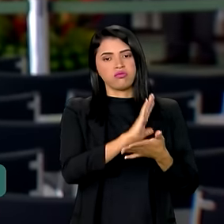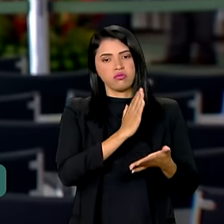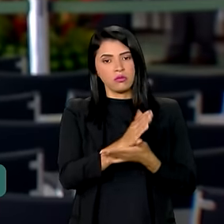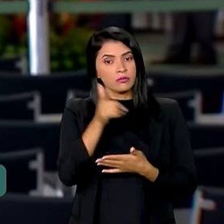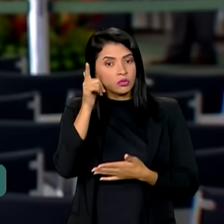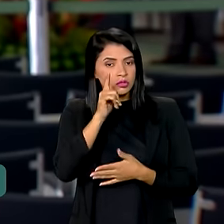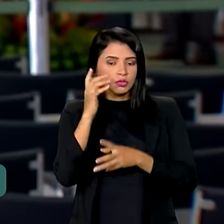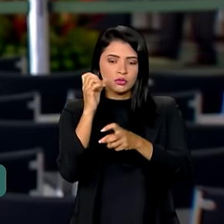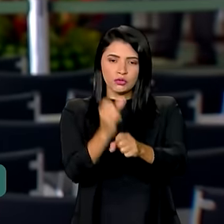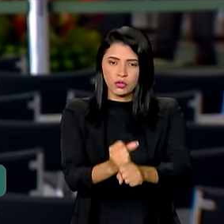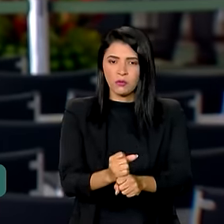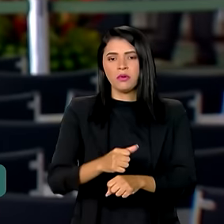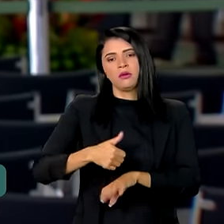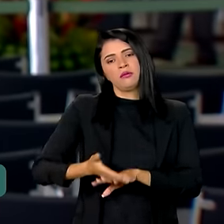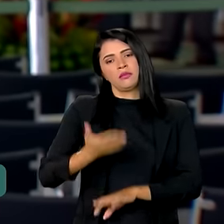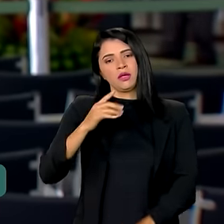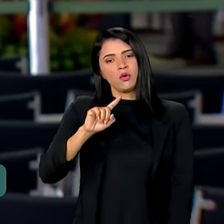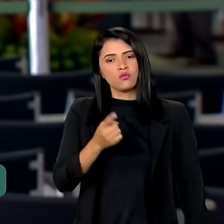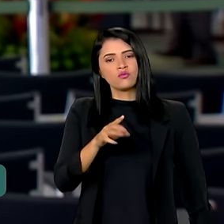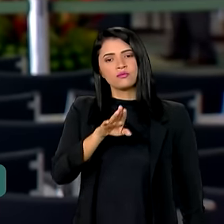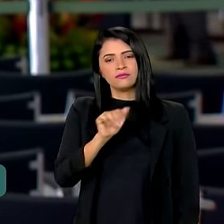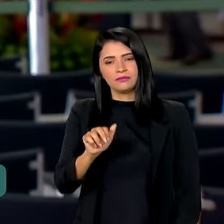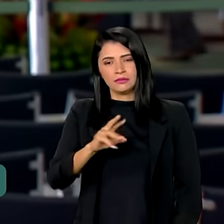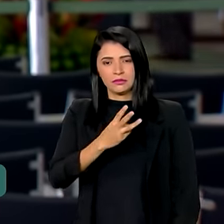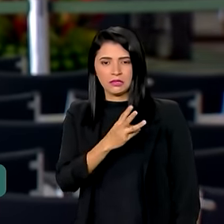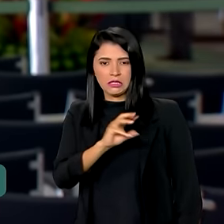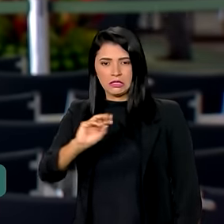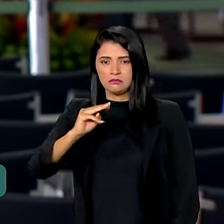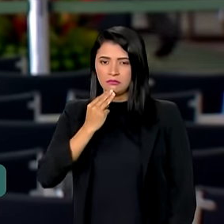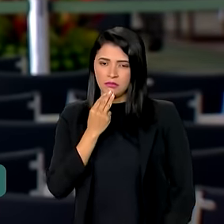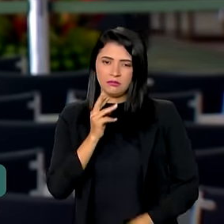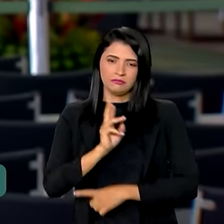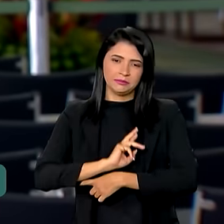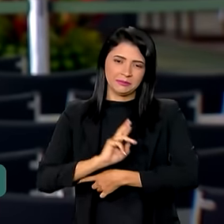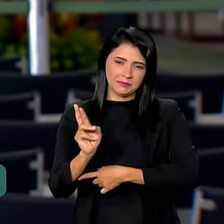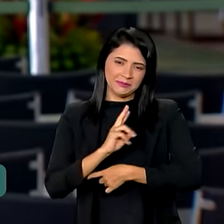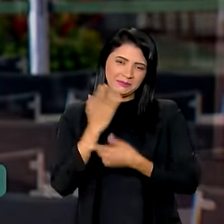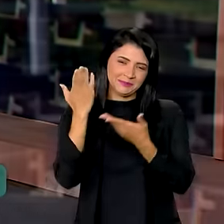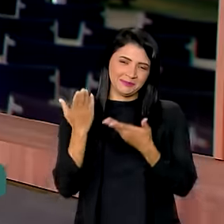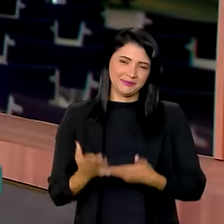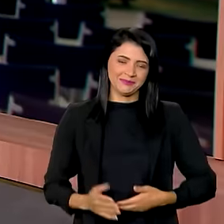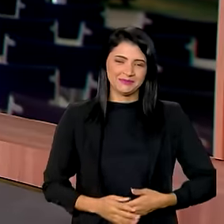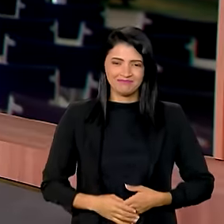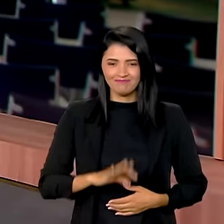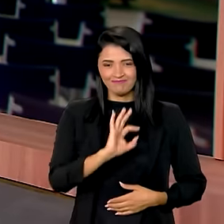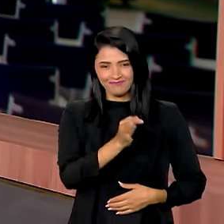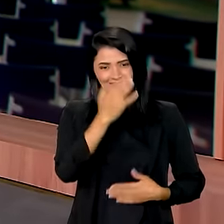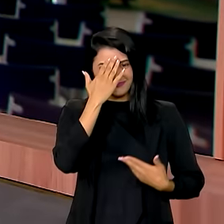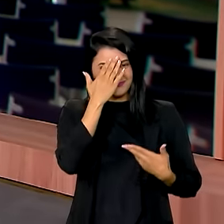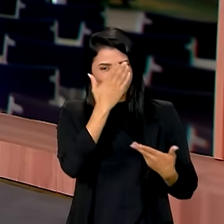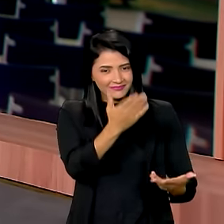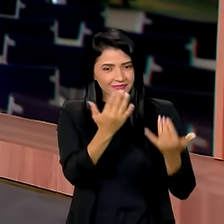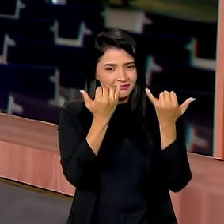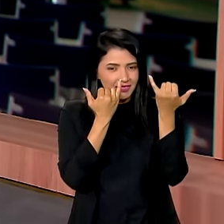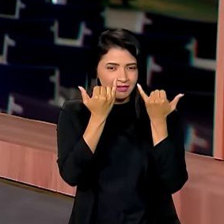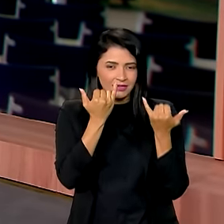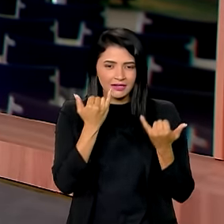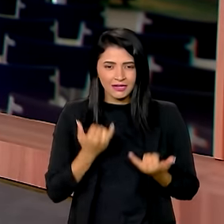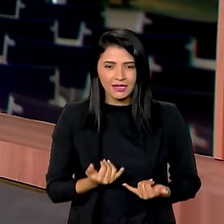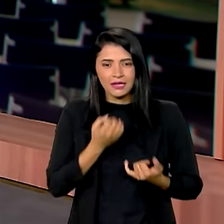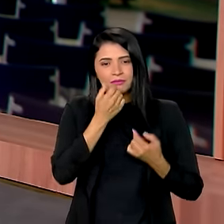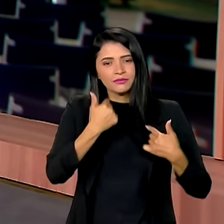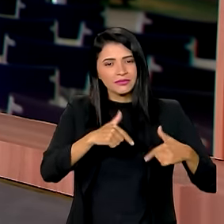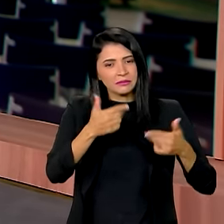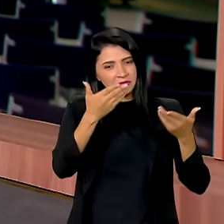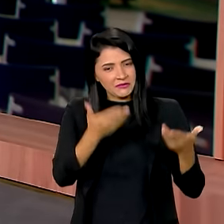benefício, totalizando mais de 1 bilhão e 300 milhões de reais. Renata? Tá certo, Jéssica. Muito obrigada pelas suas informações. Bom